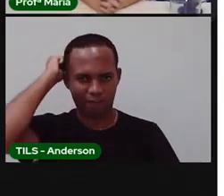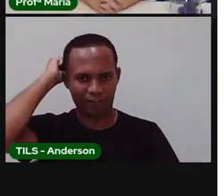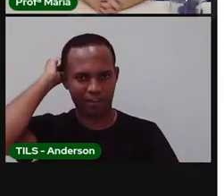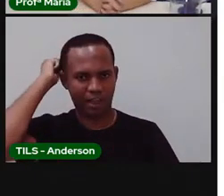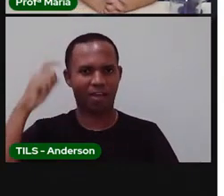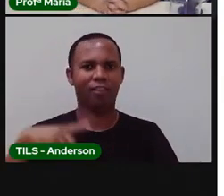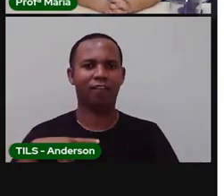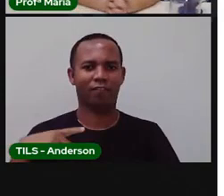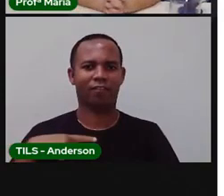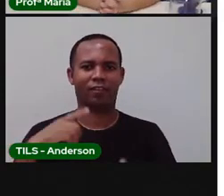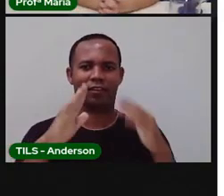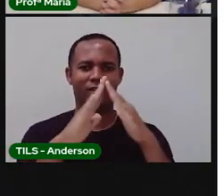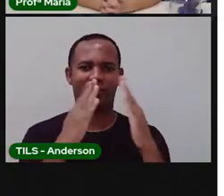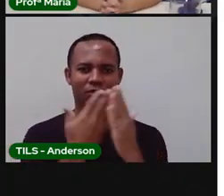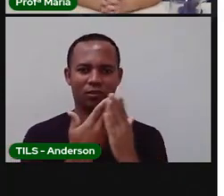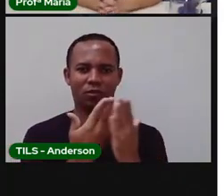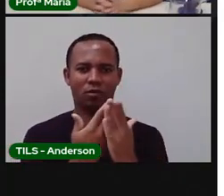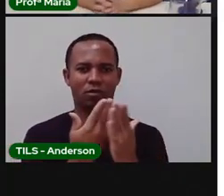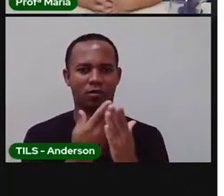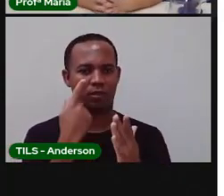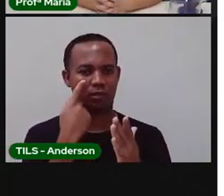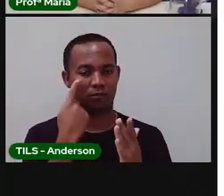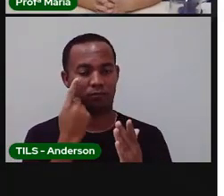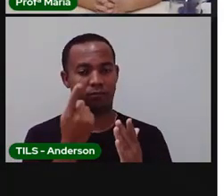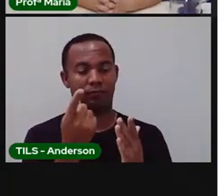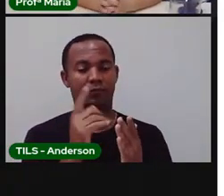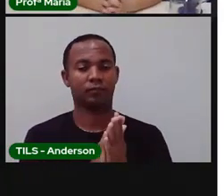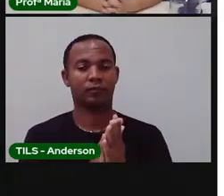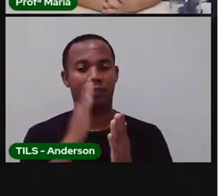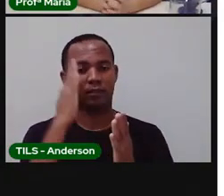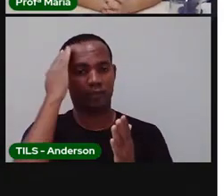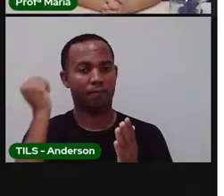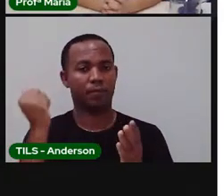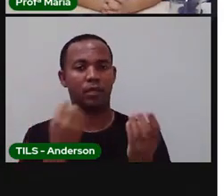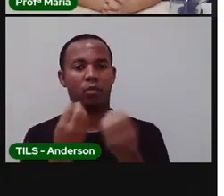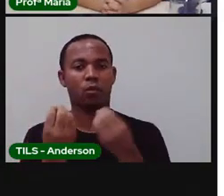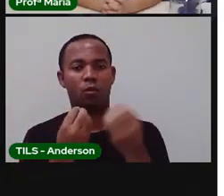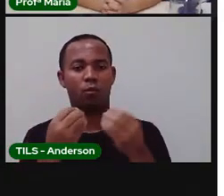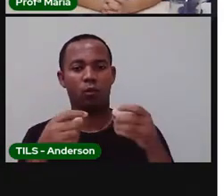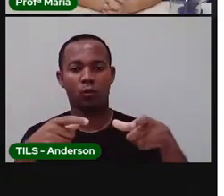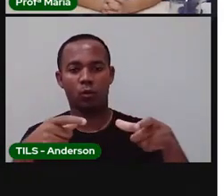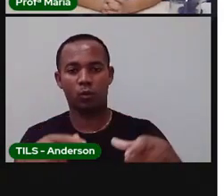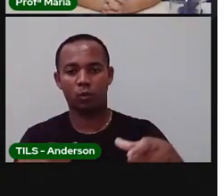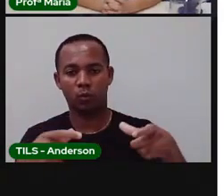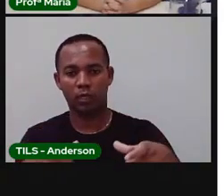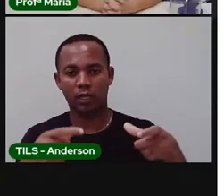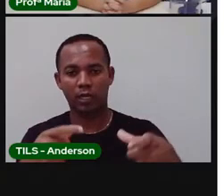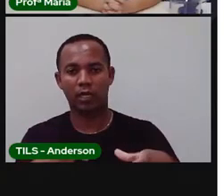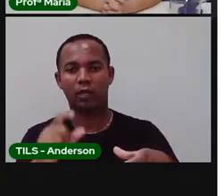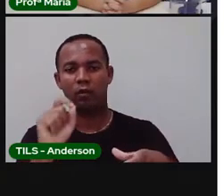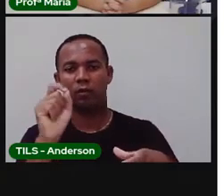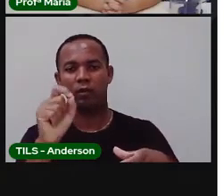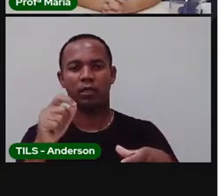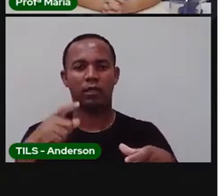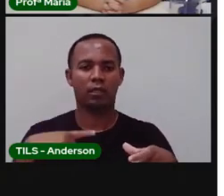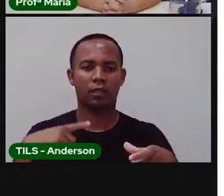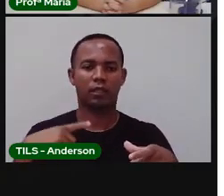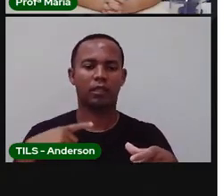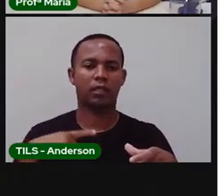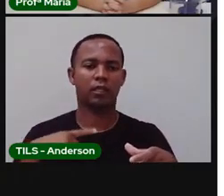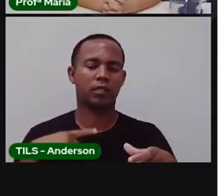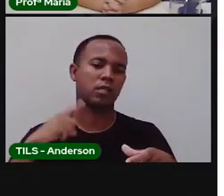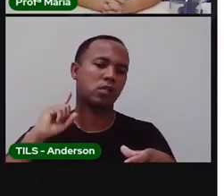dão um like, falam aí Pró, tô aqui, sou de tal escola, a gente quer saber. No local é realizado o tratamento dos